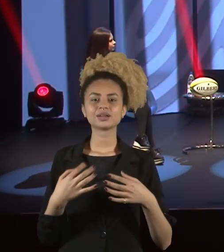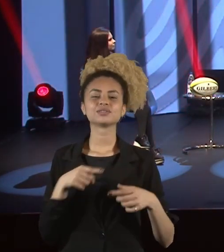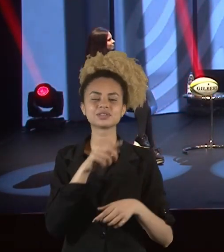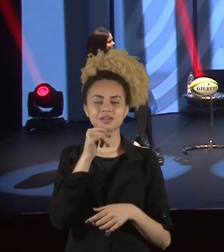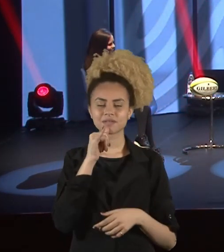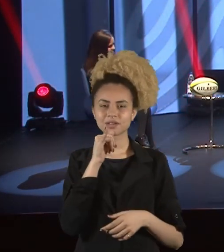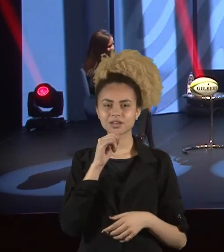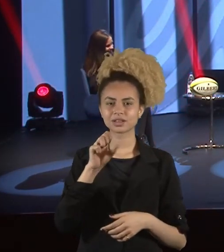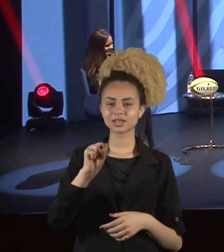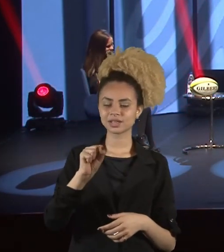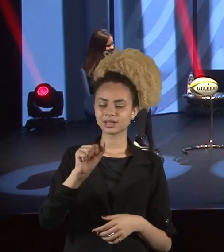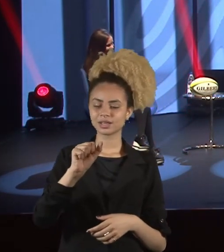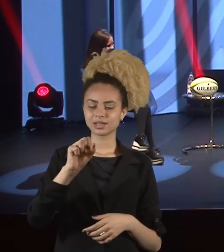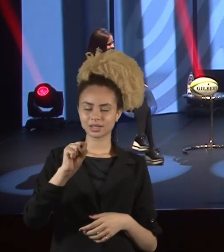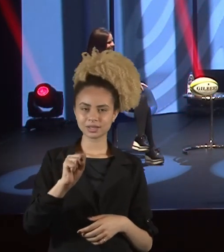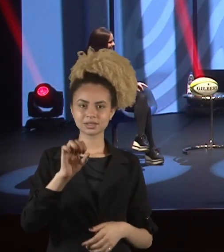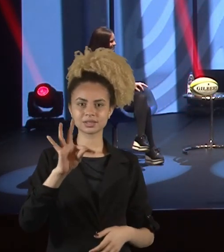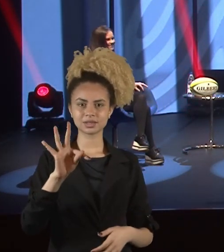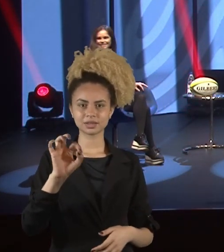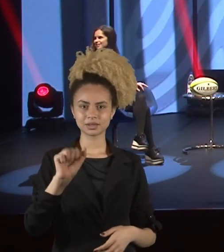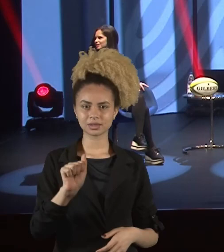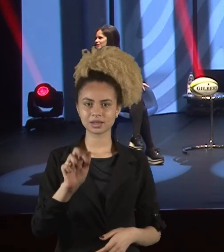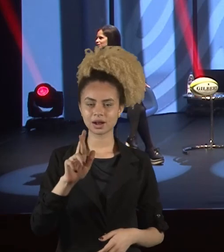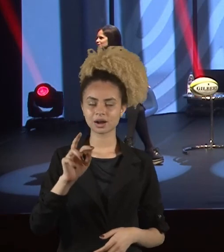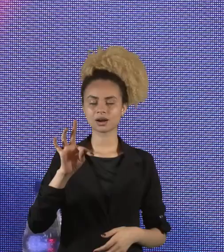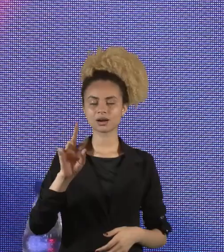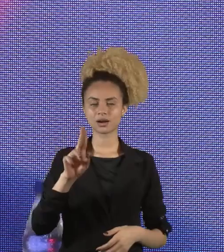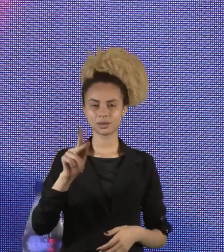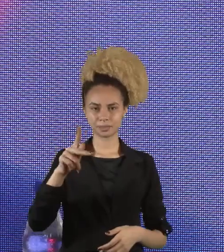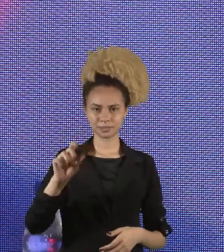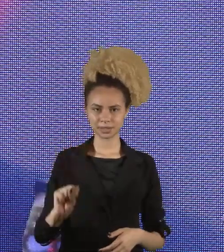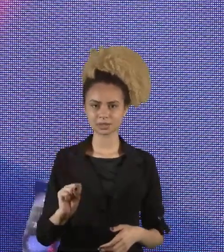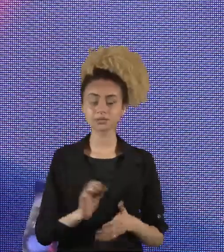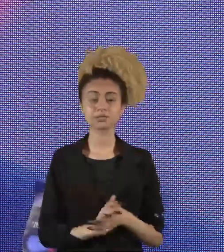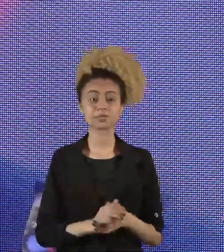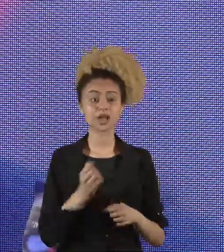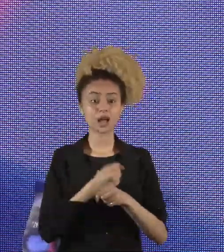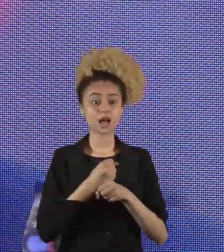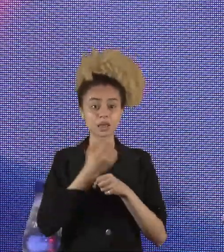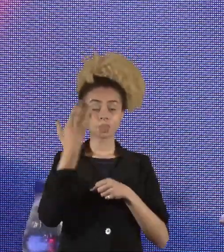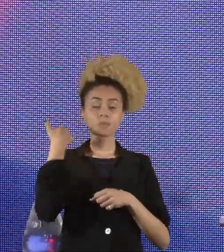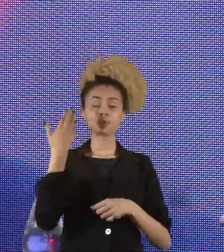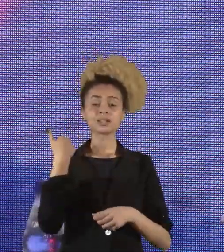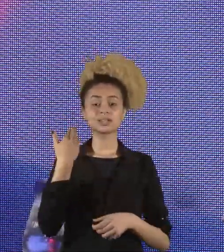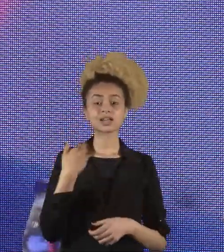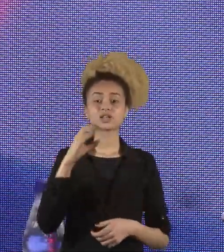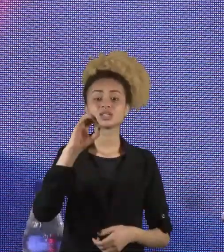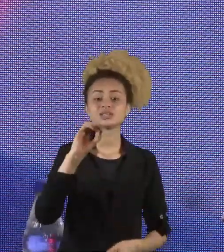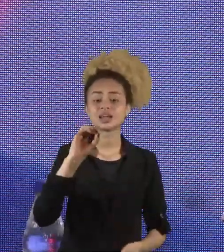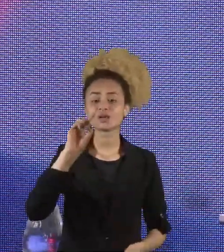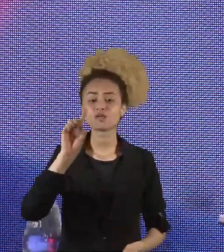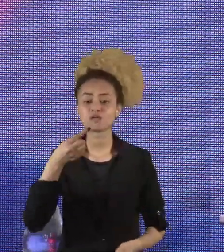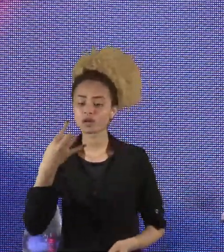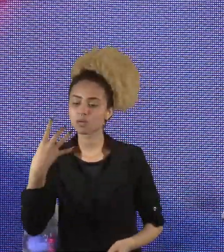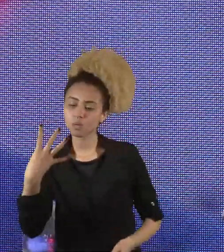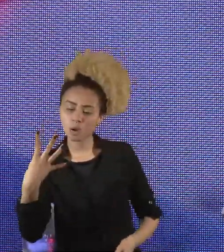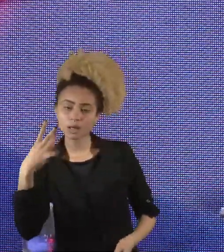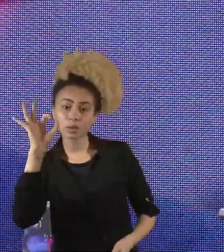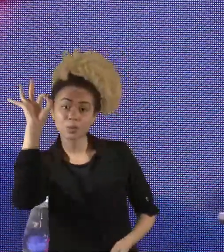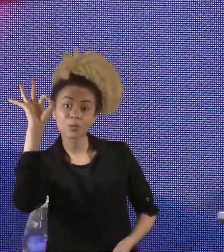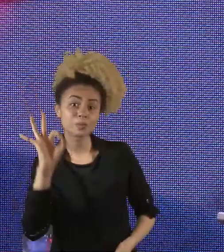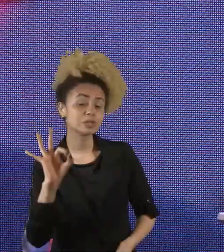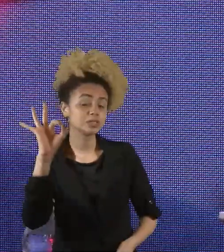startups, dos venture caps, ano passado, gente, só 0,4